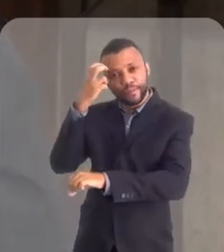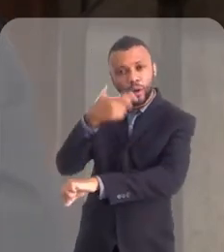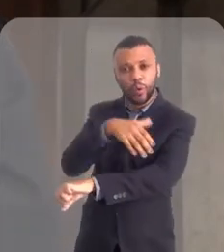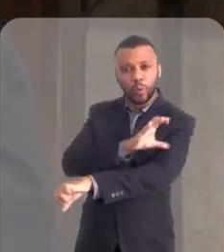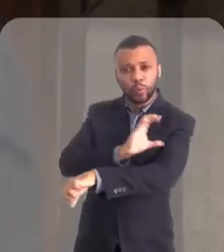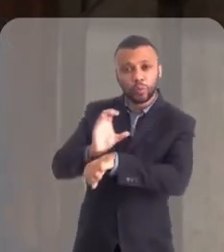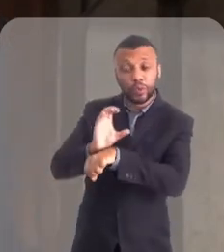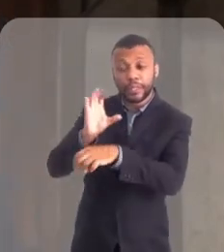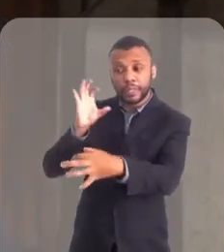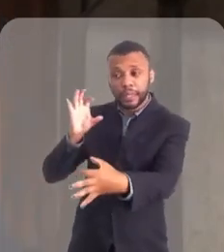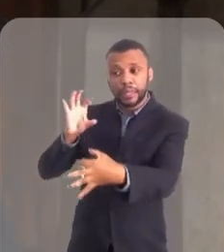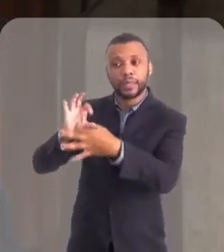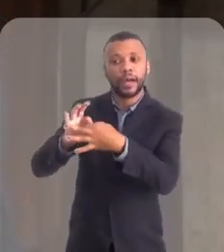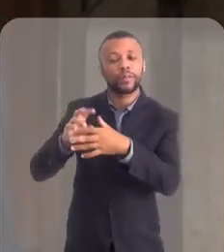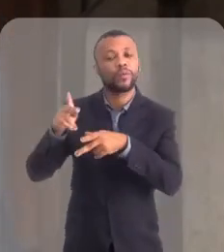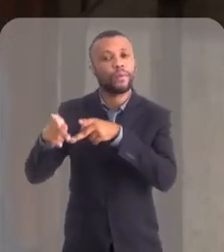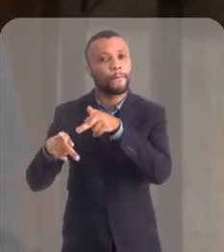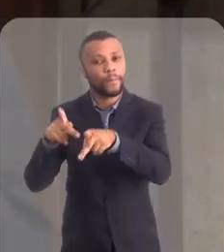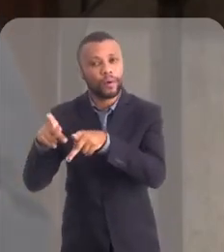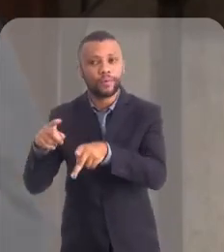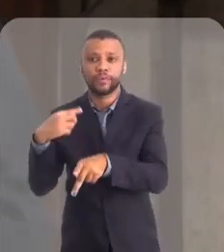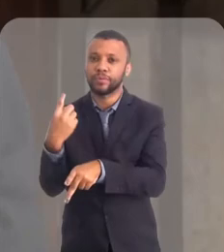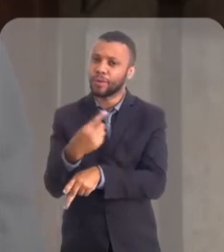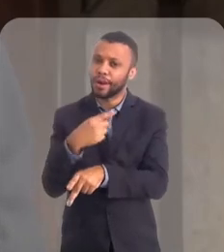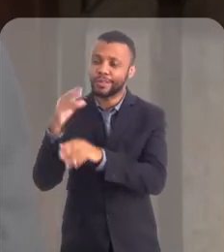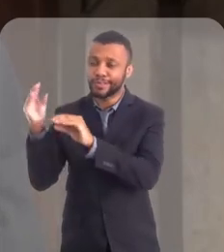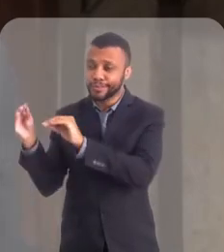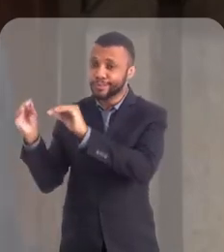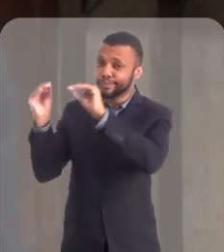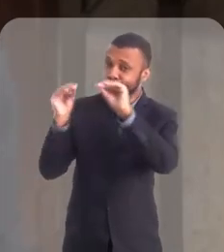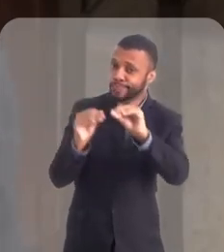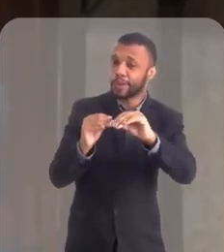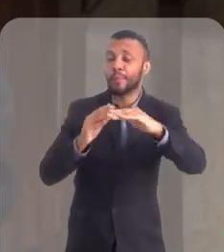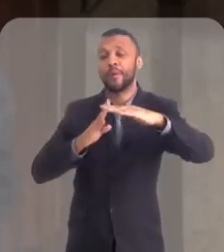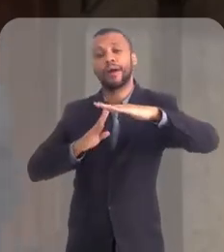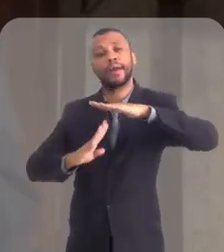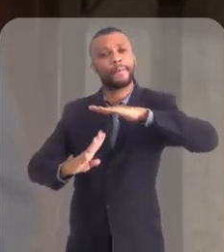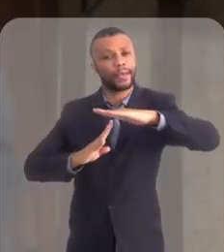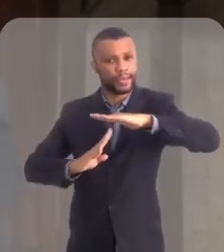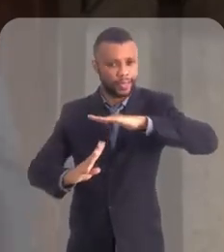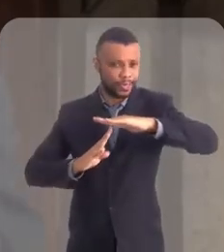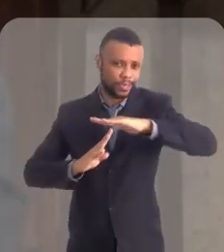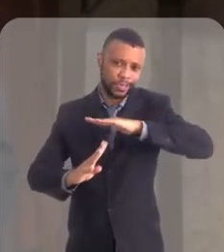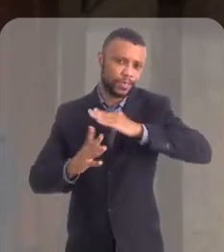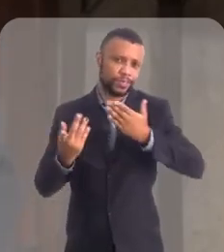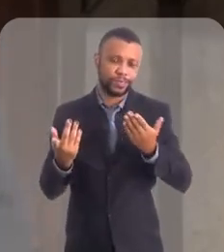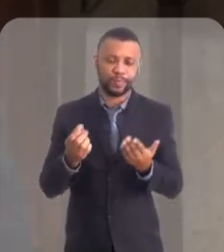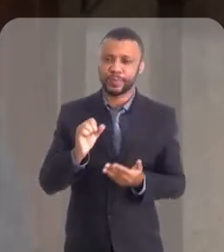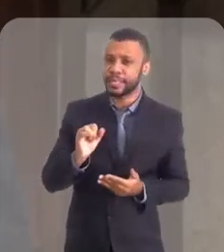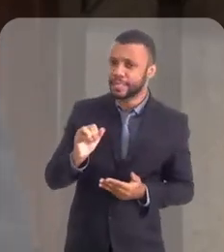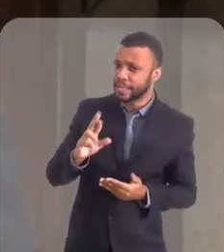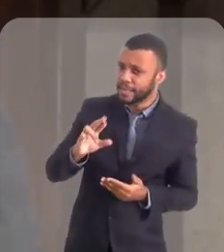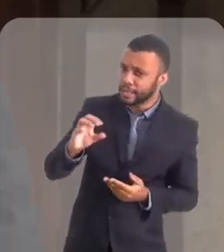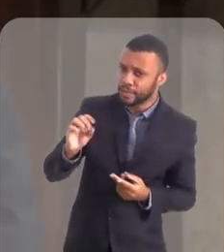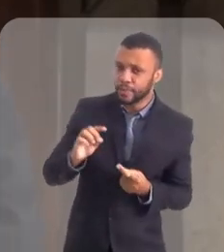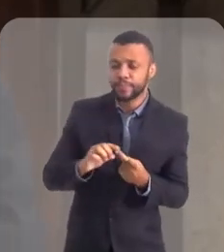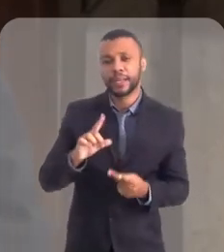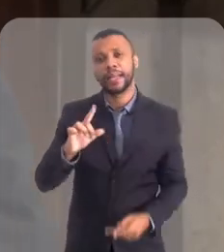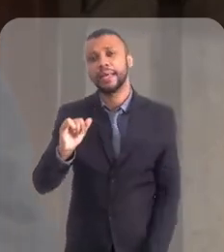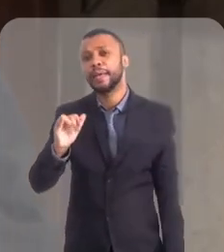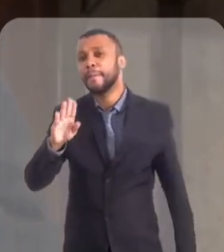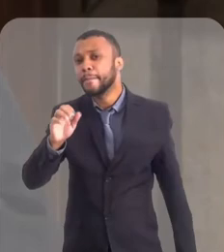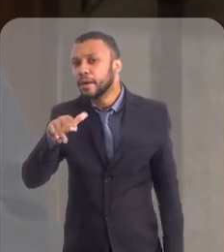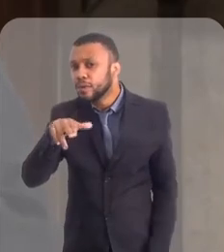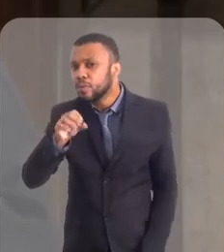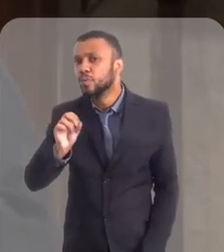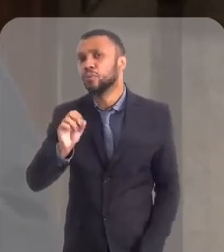o é isso? De uma ligação com o povo local, nós viemos como imigrantes. Os sírios, os libaneses, os melquitas vieram como imigrantes. Então,